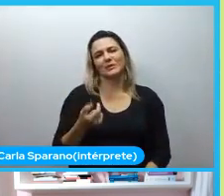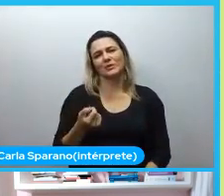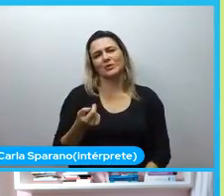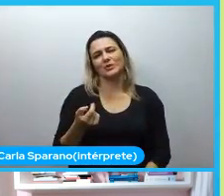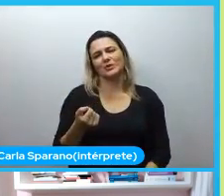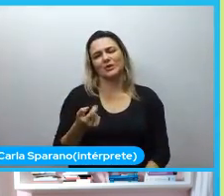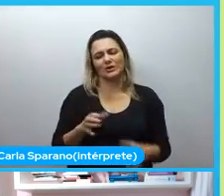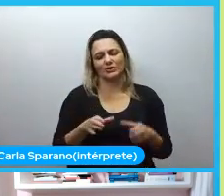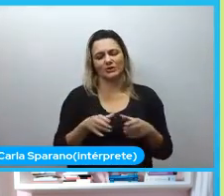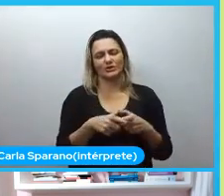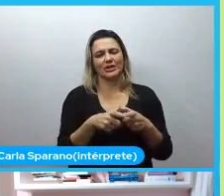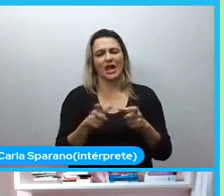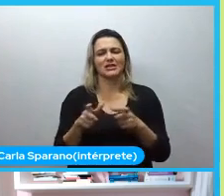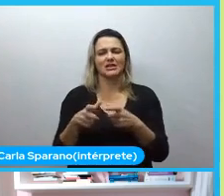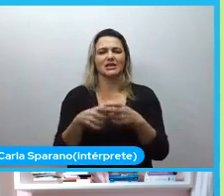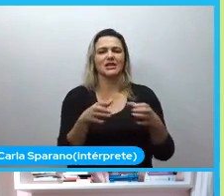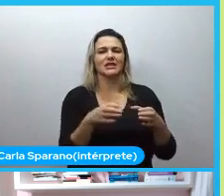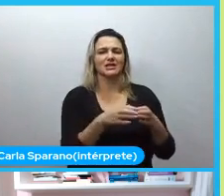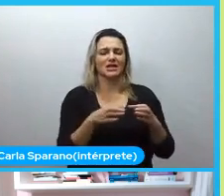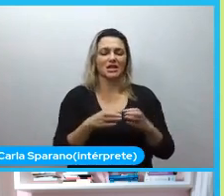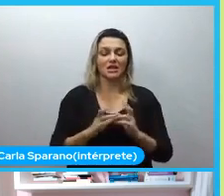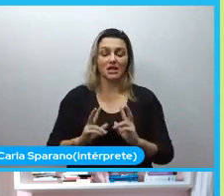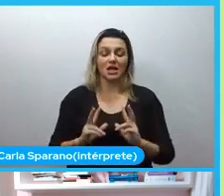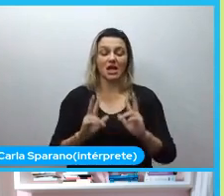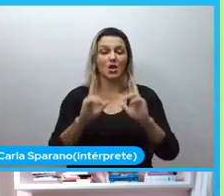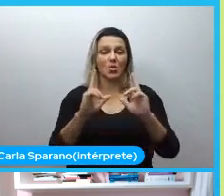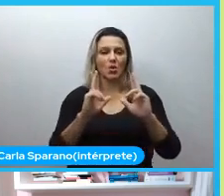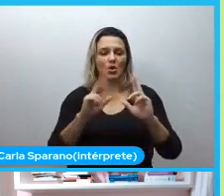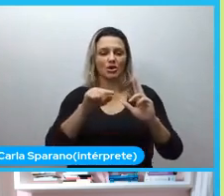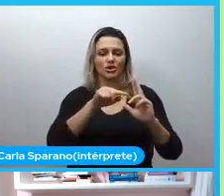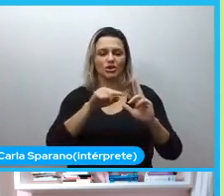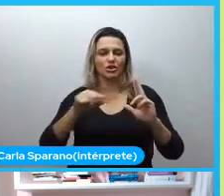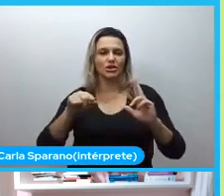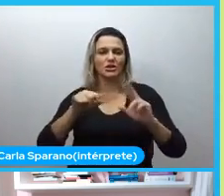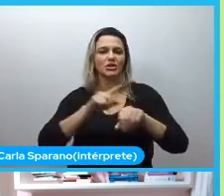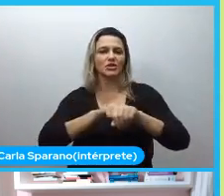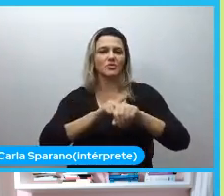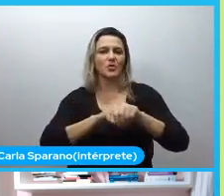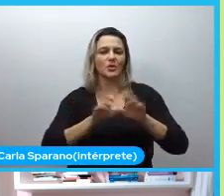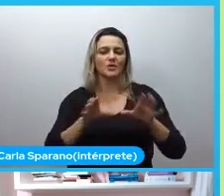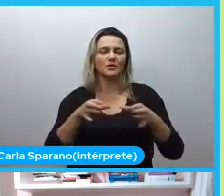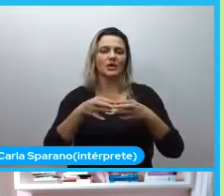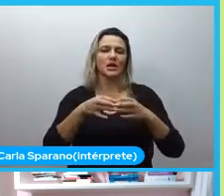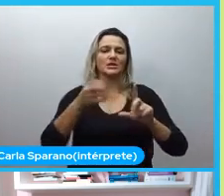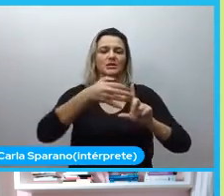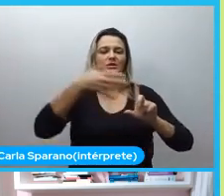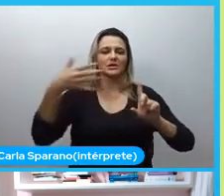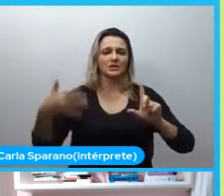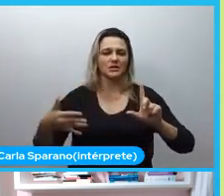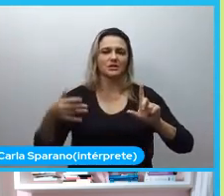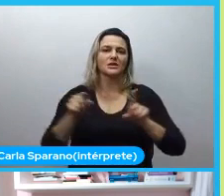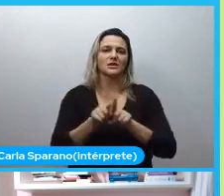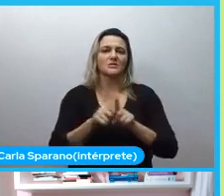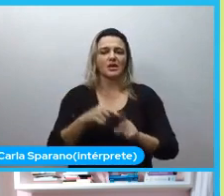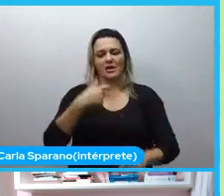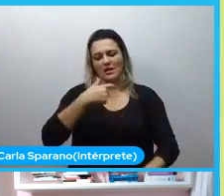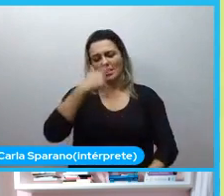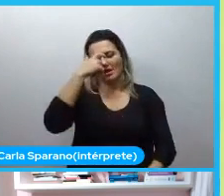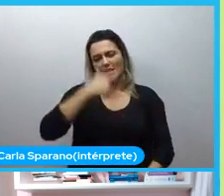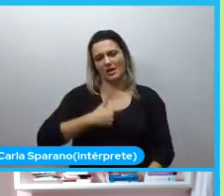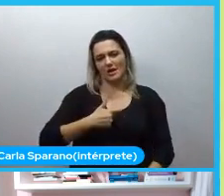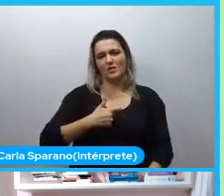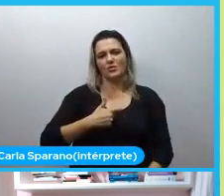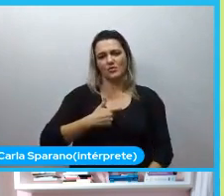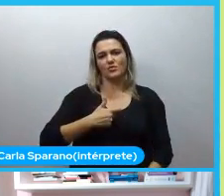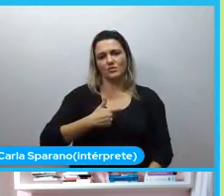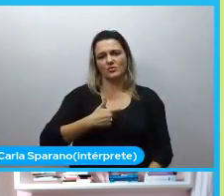recortes raciais, de recortes LGBTQIA+. Eu, como pessoa, entendi muita coisa durante